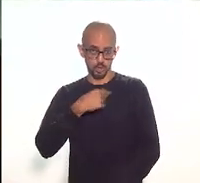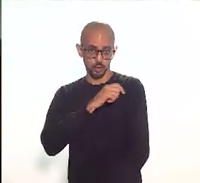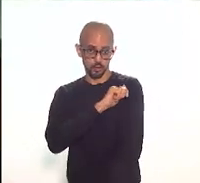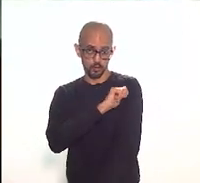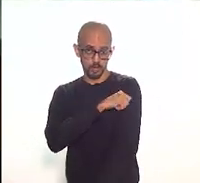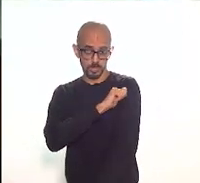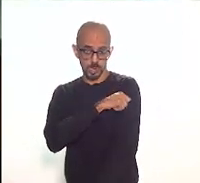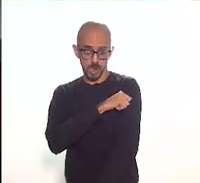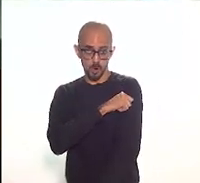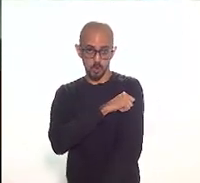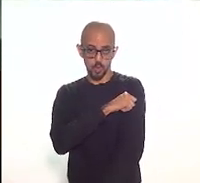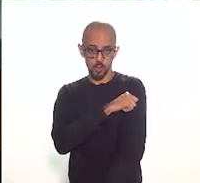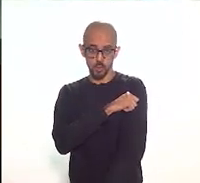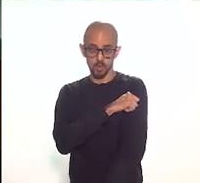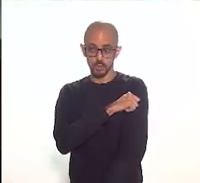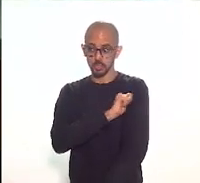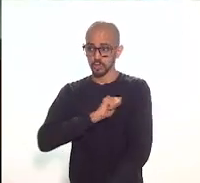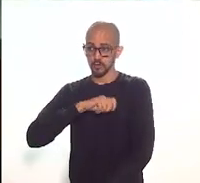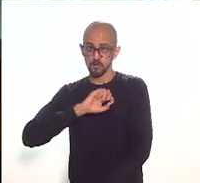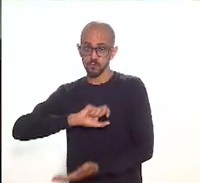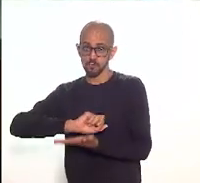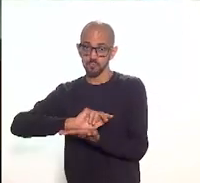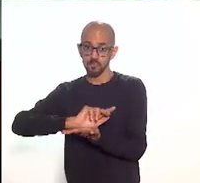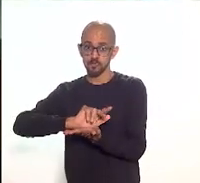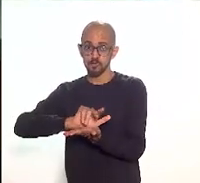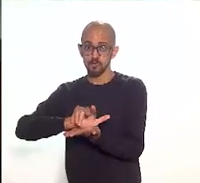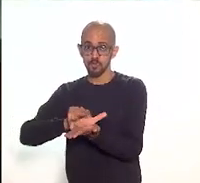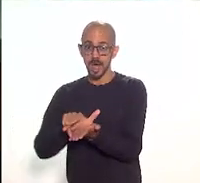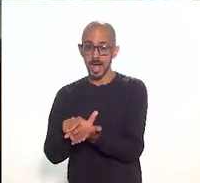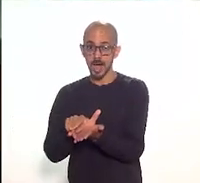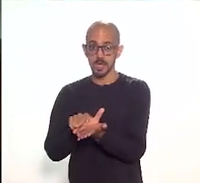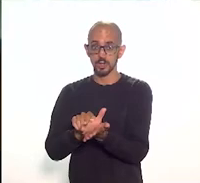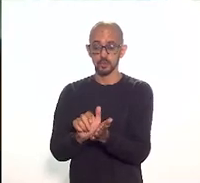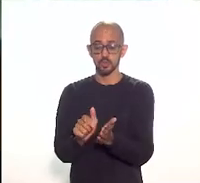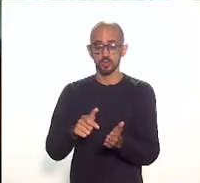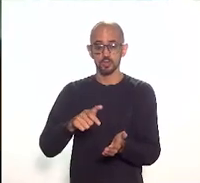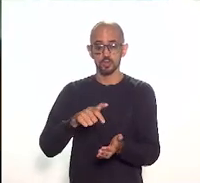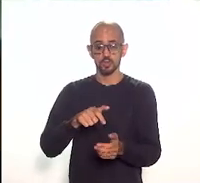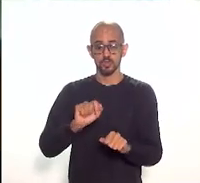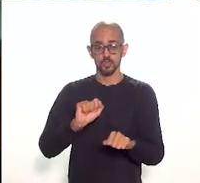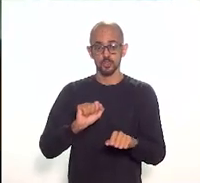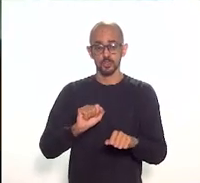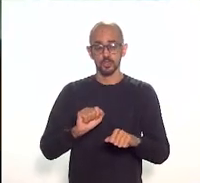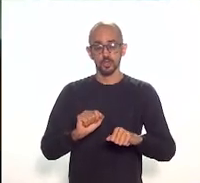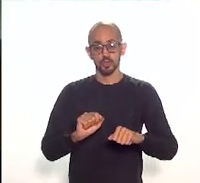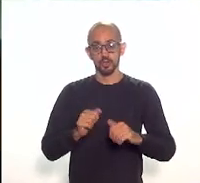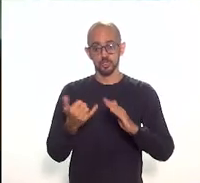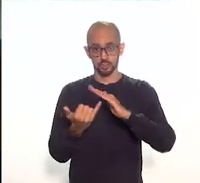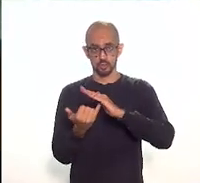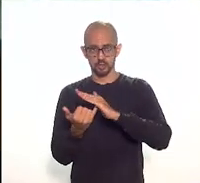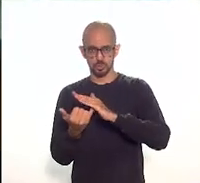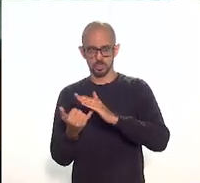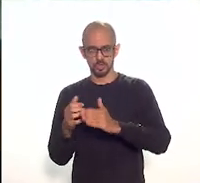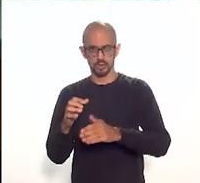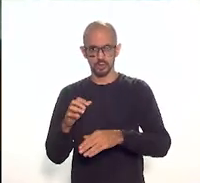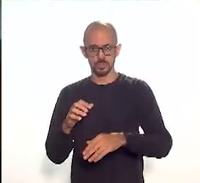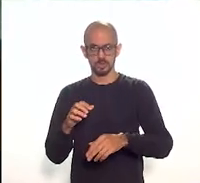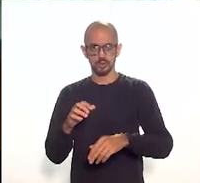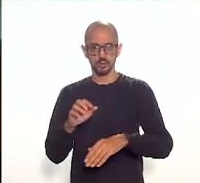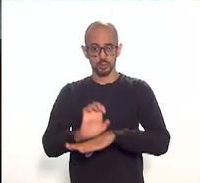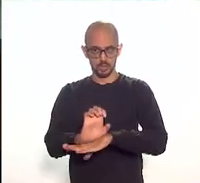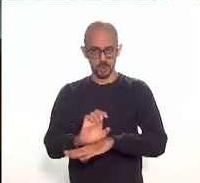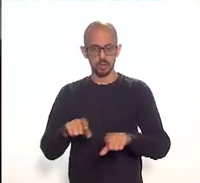diretamente de vários dos bens que foram ali listados, inclusive do conjunto